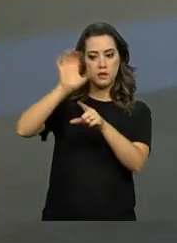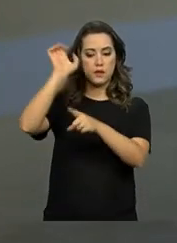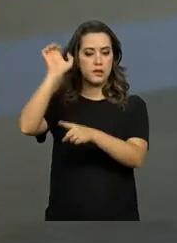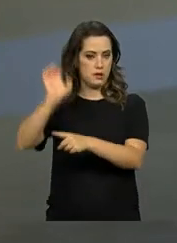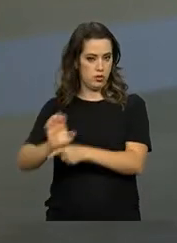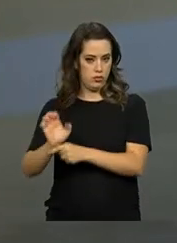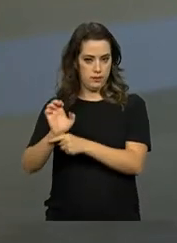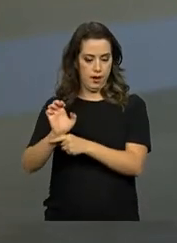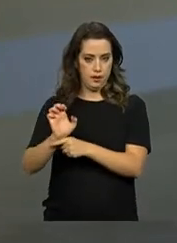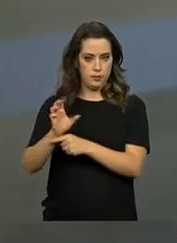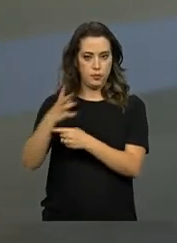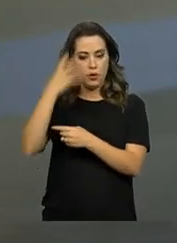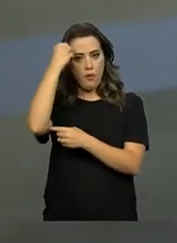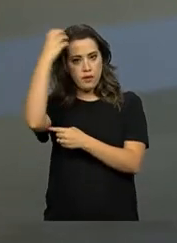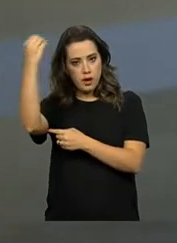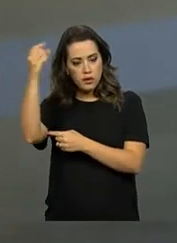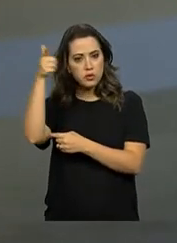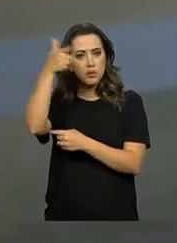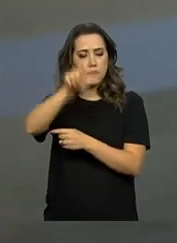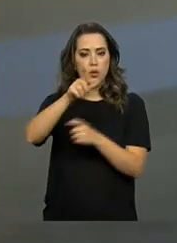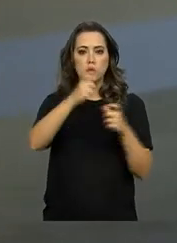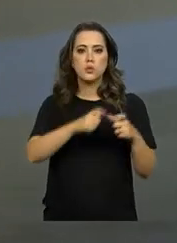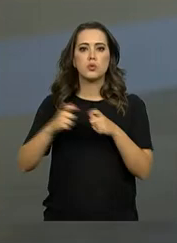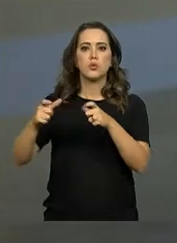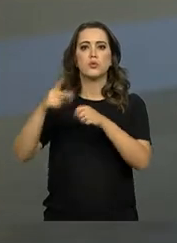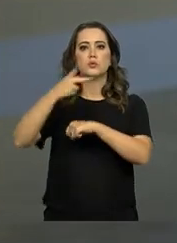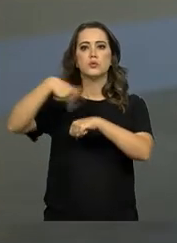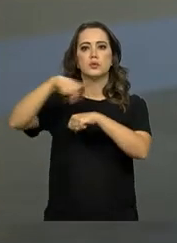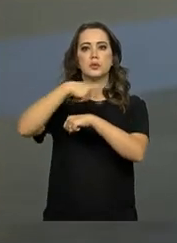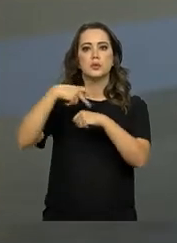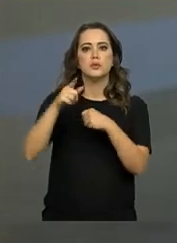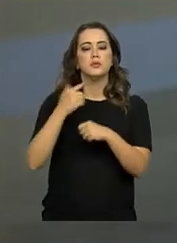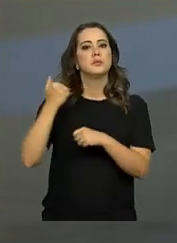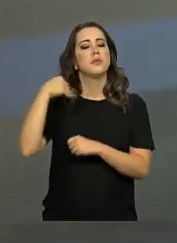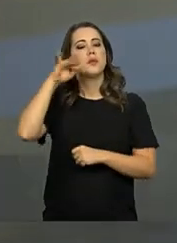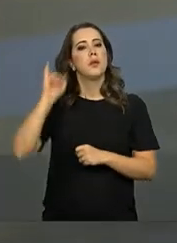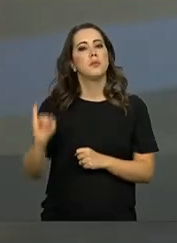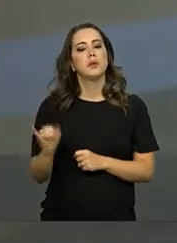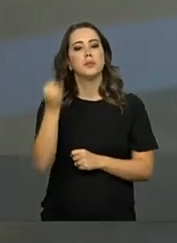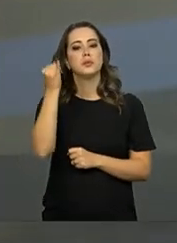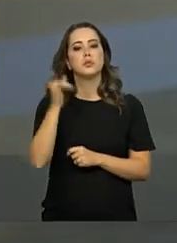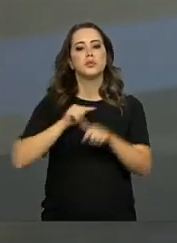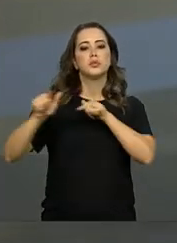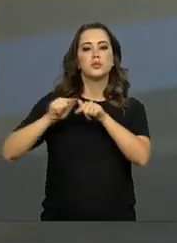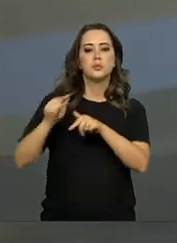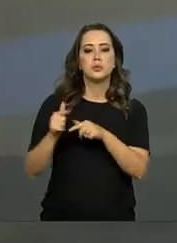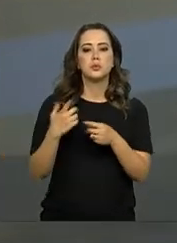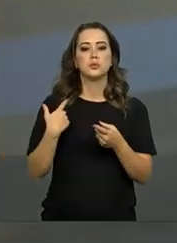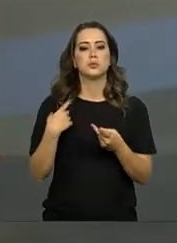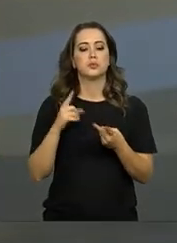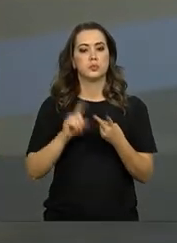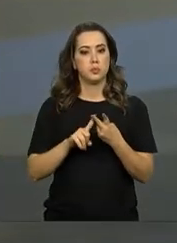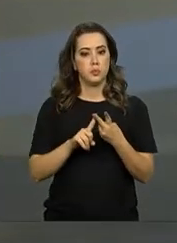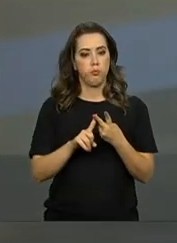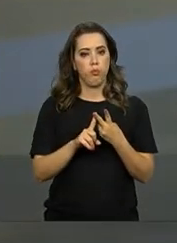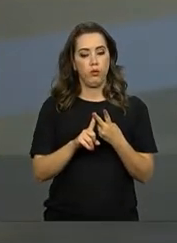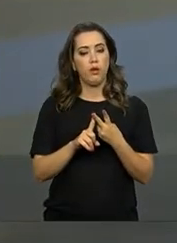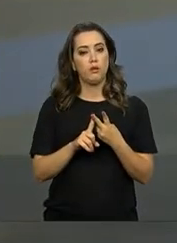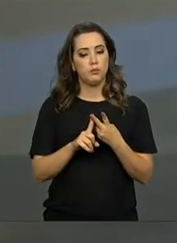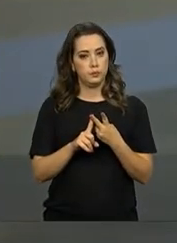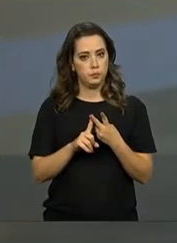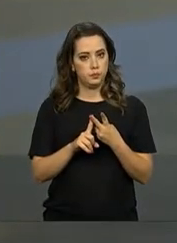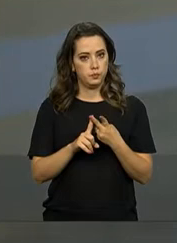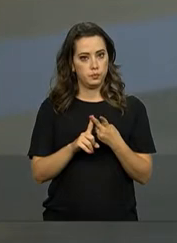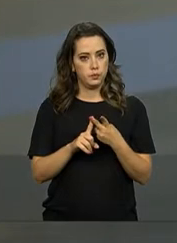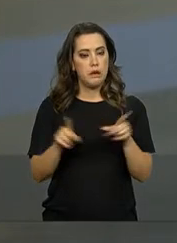a gente leva esses imigrantes para outros estados do país, onde a gente tem maior oportunidade de emprego. Além disso, a gente também